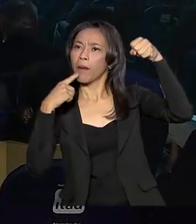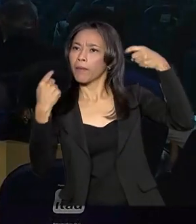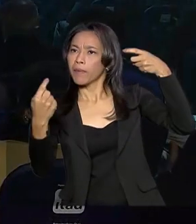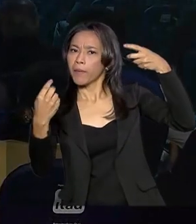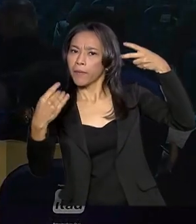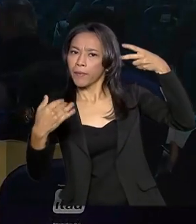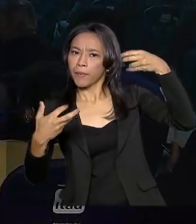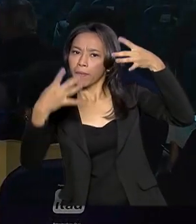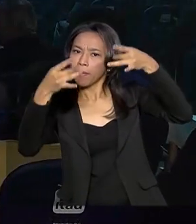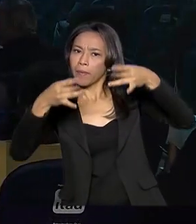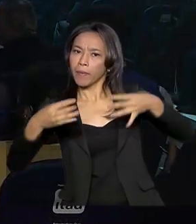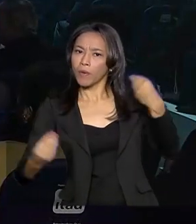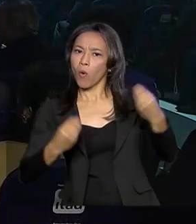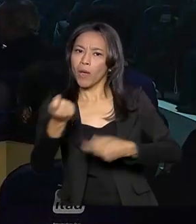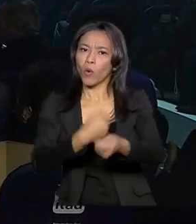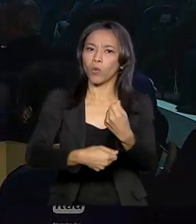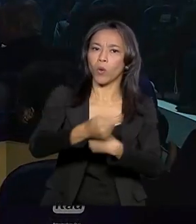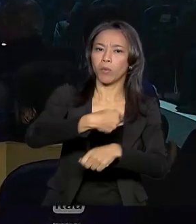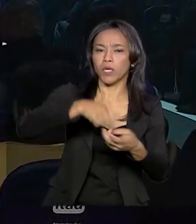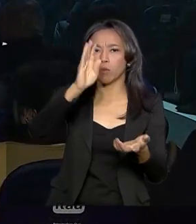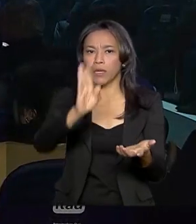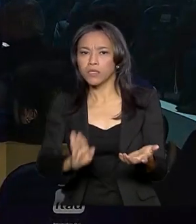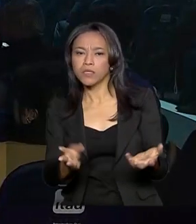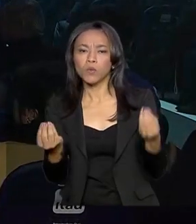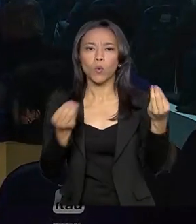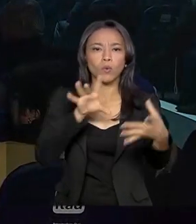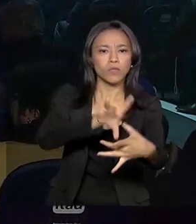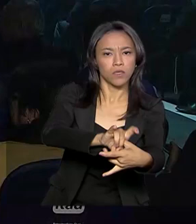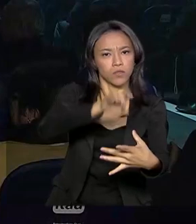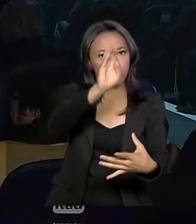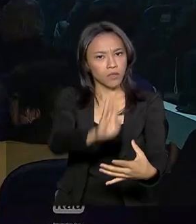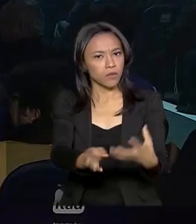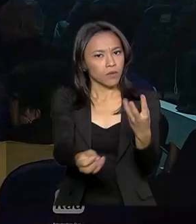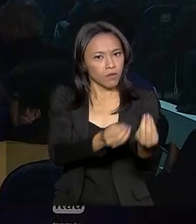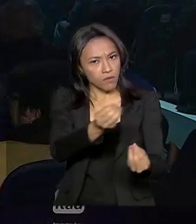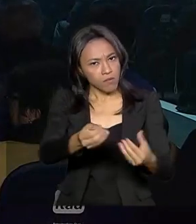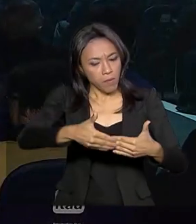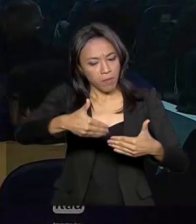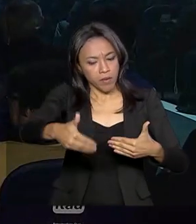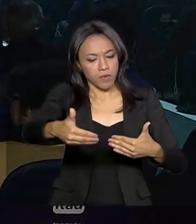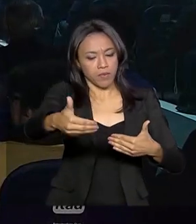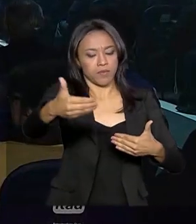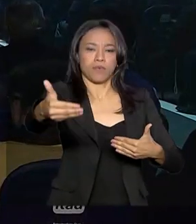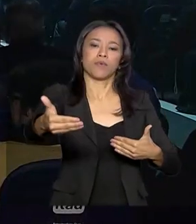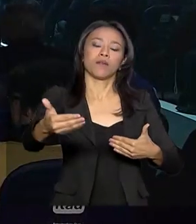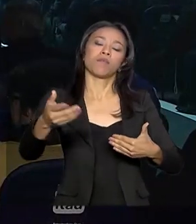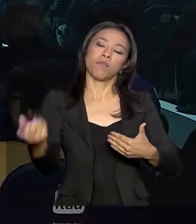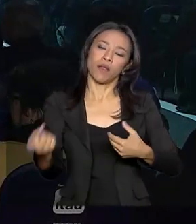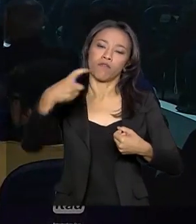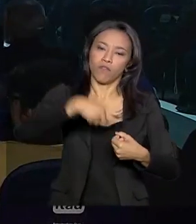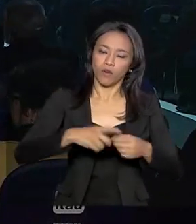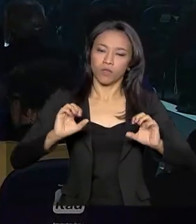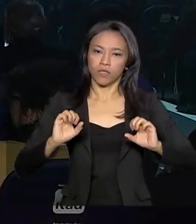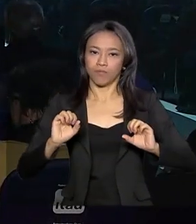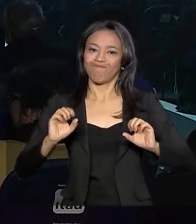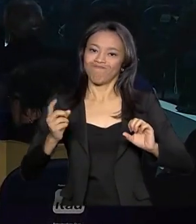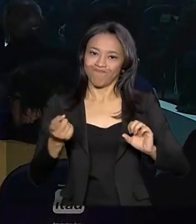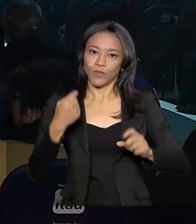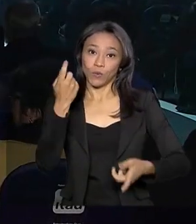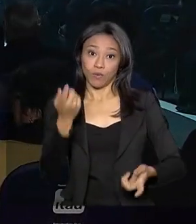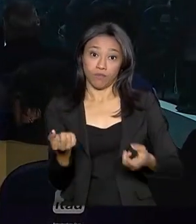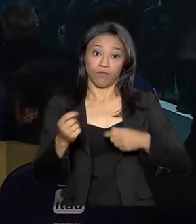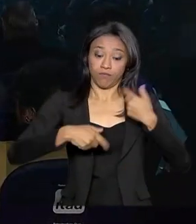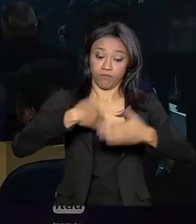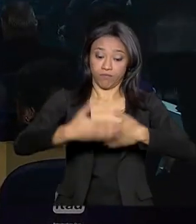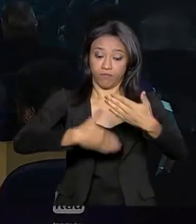rumos da economia do país, a atual conjuntura econômica e também os caminhos para a retomada do crescimento econômico.